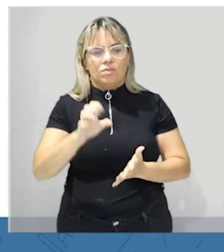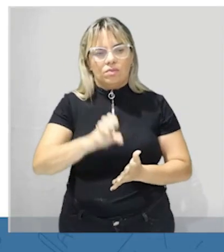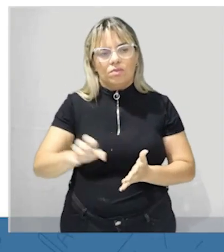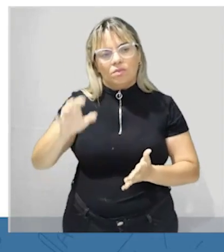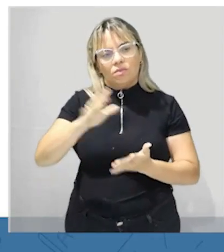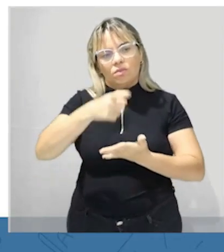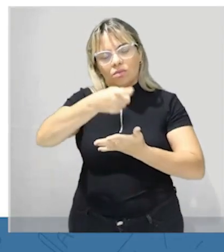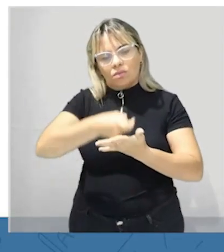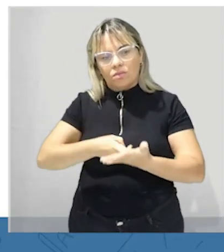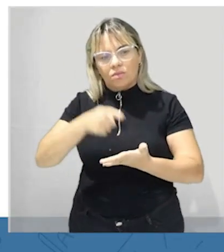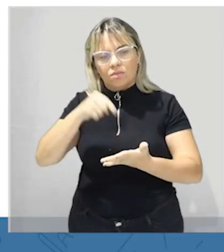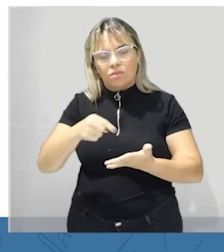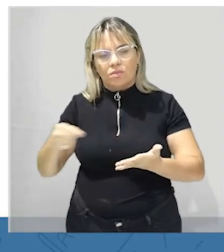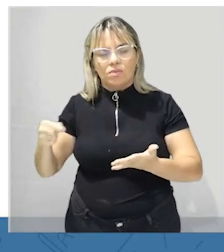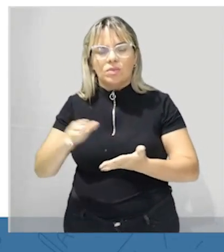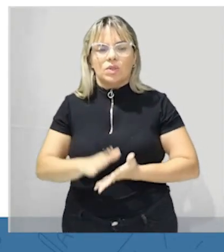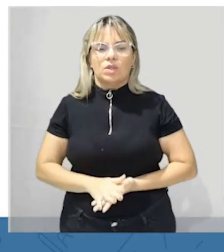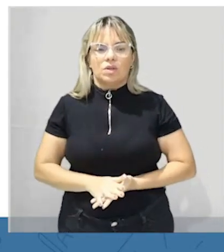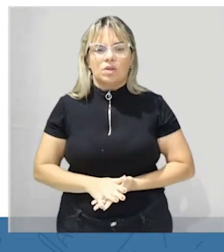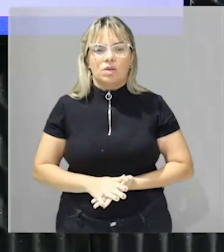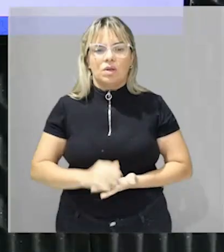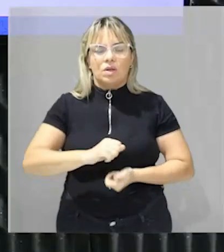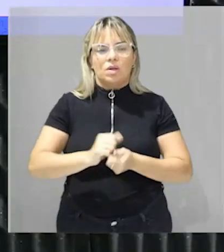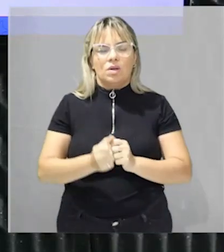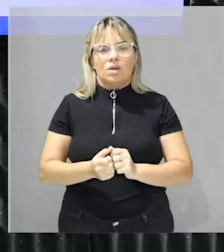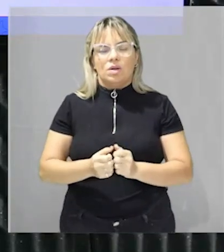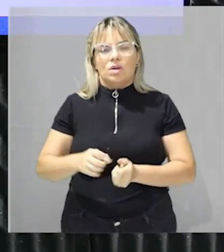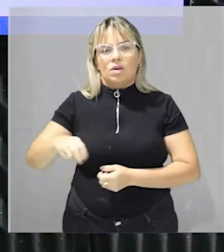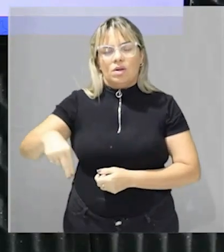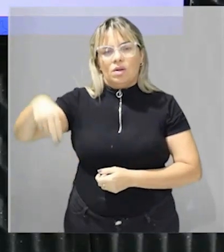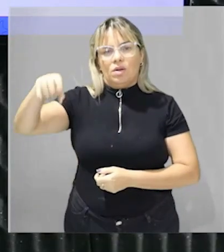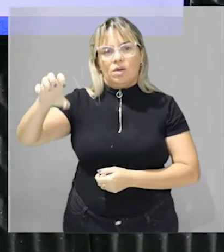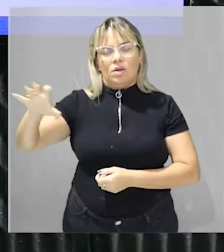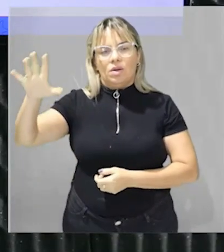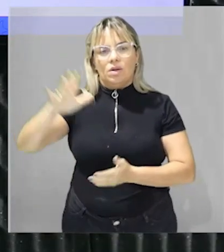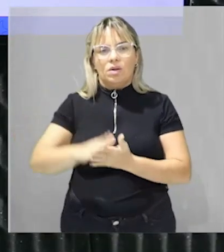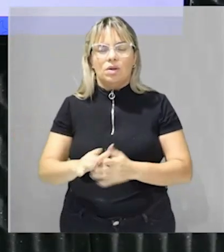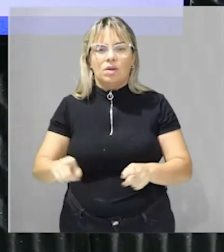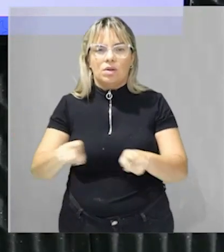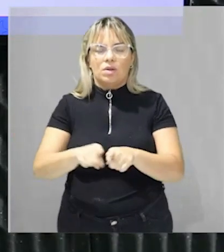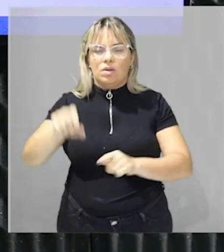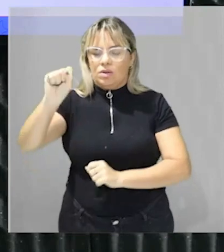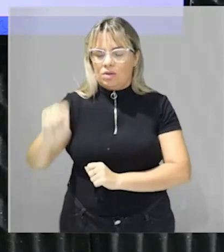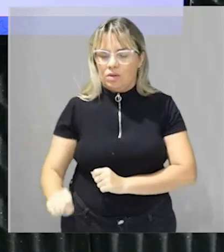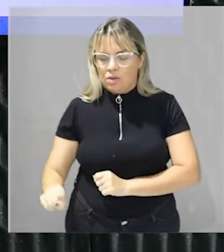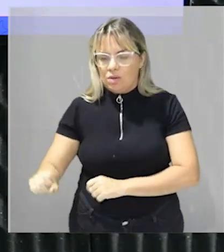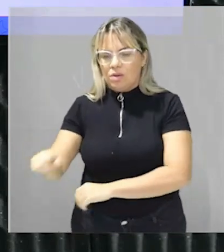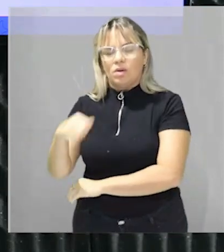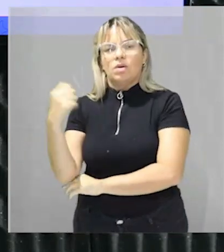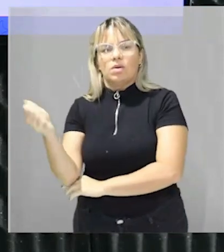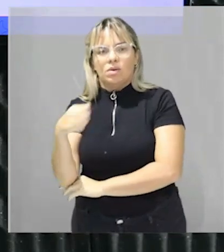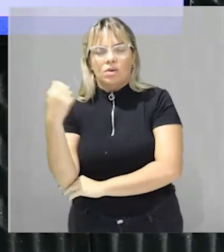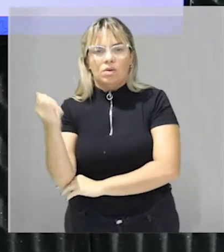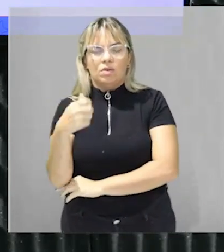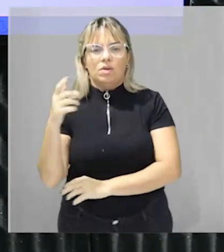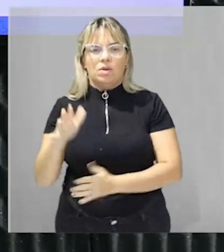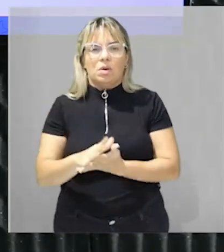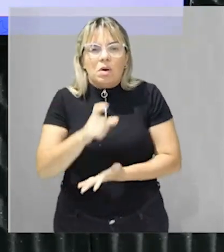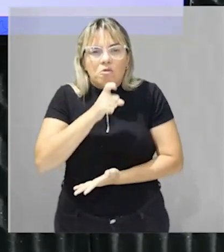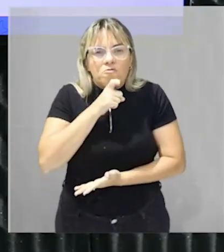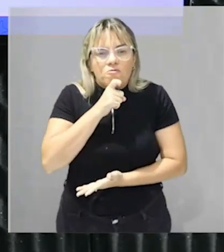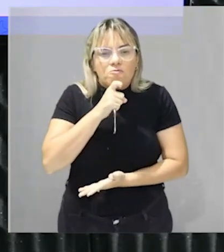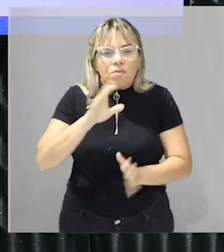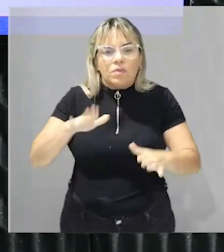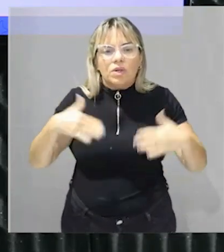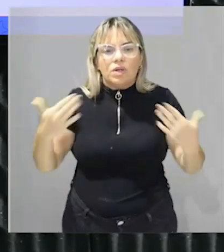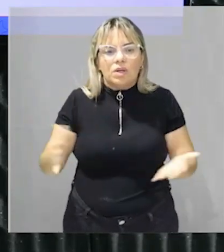nordestino ali da região tropical e também a região da Serra Gaúcha já do sul clima subtropical por exemplo regiões mais frias